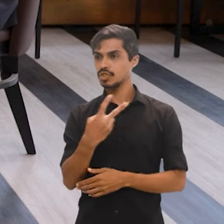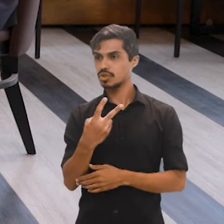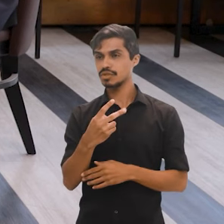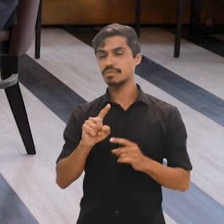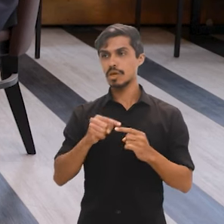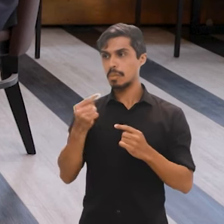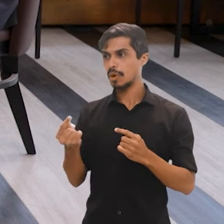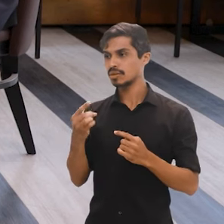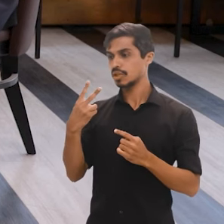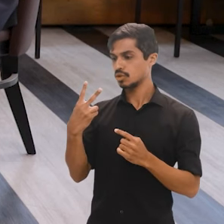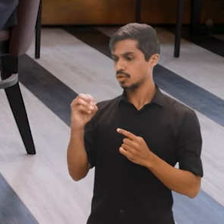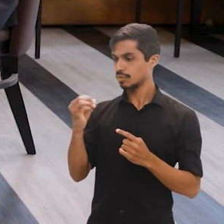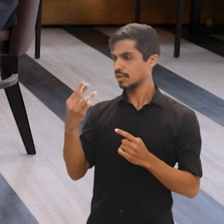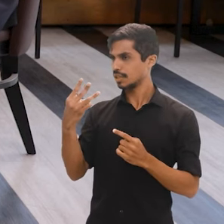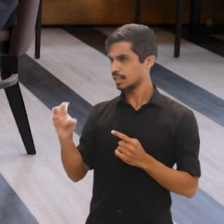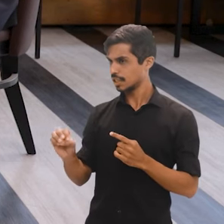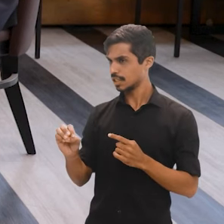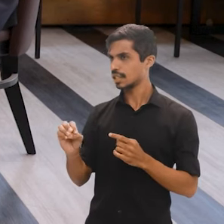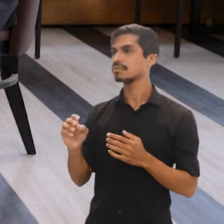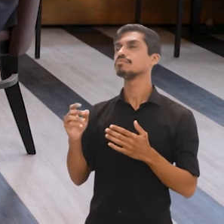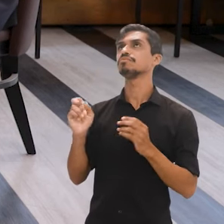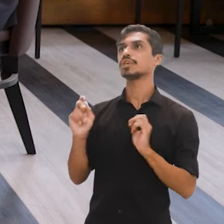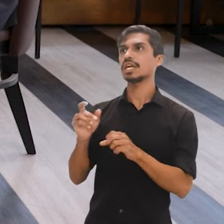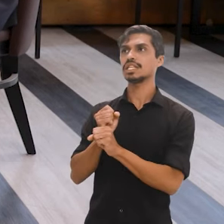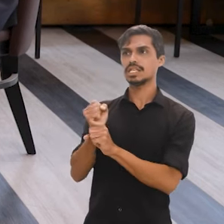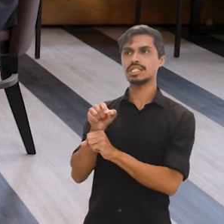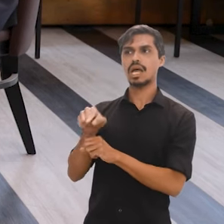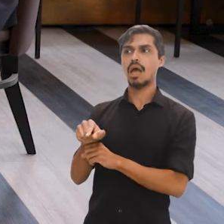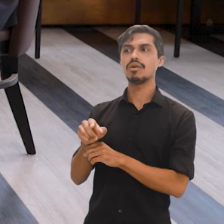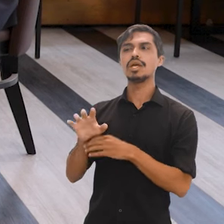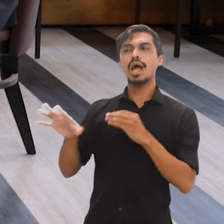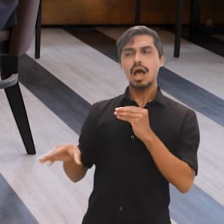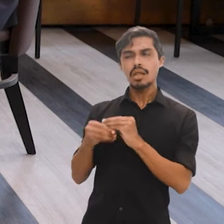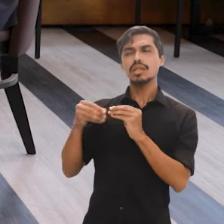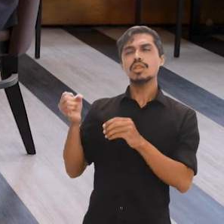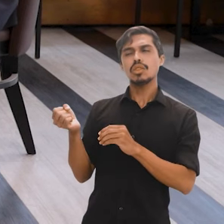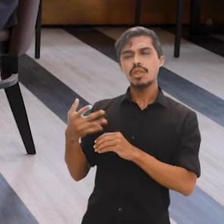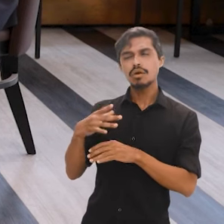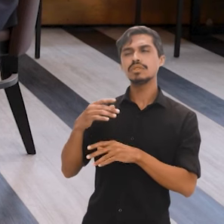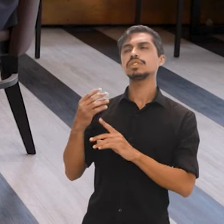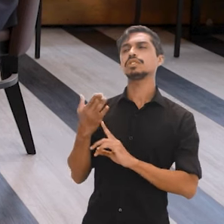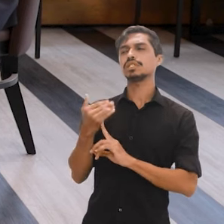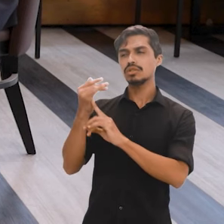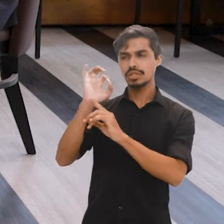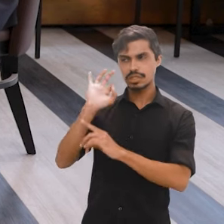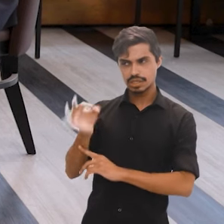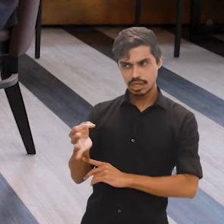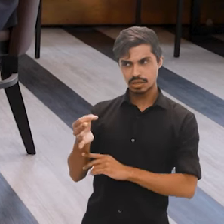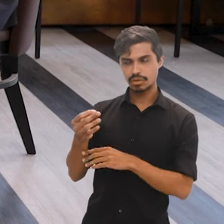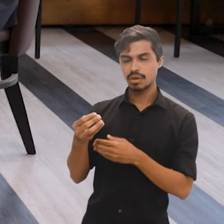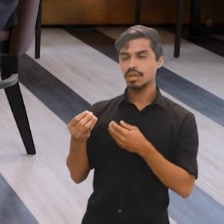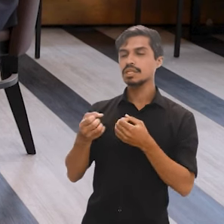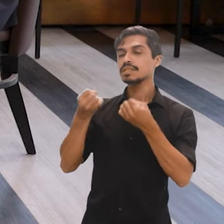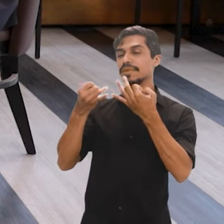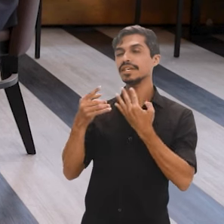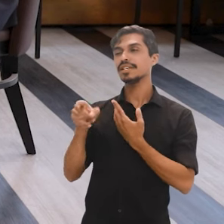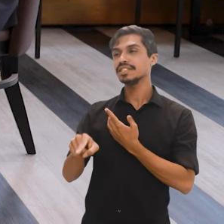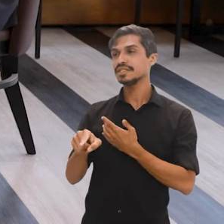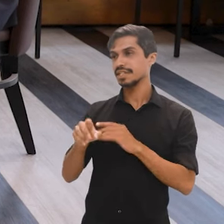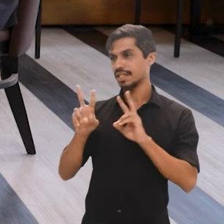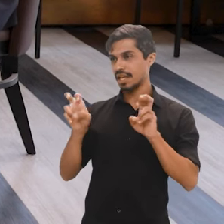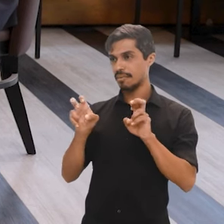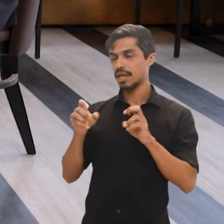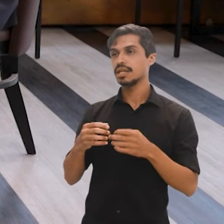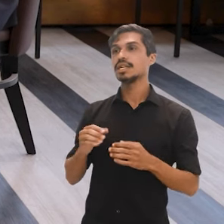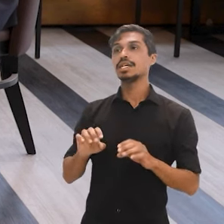deve ser em 2030, deve contar já com a incorporação, acredito, de novas tecnologias. Fala um pouco mais para a gente